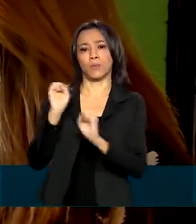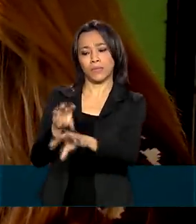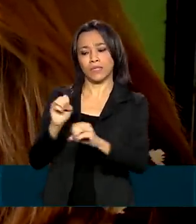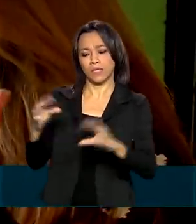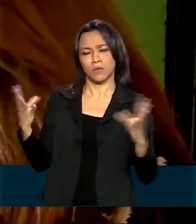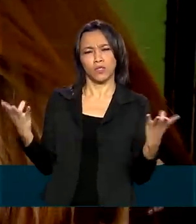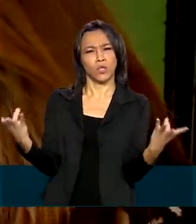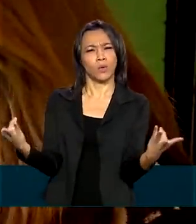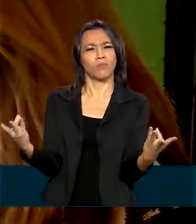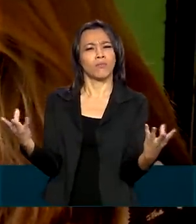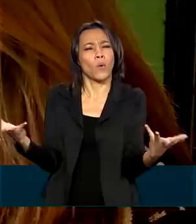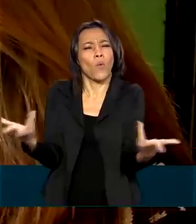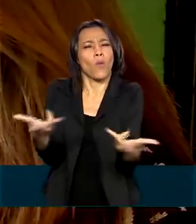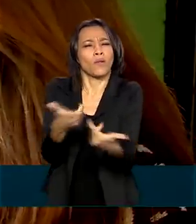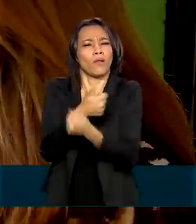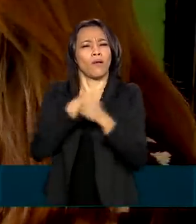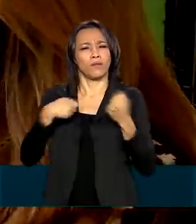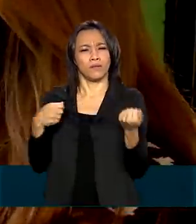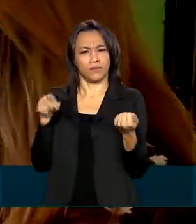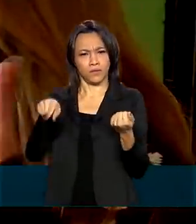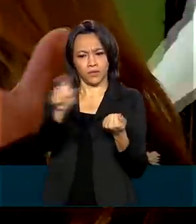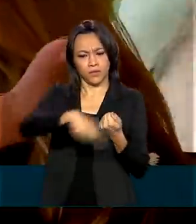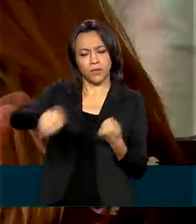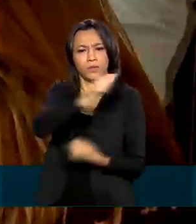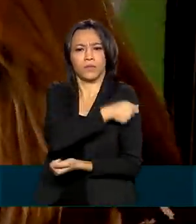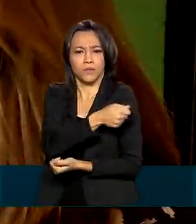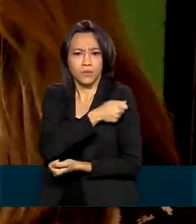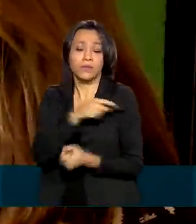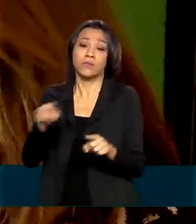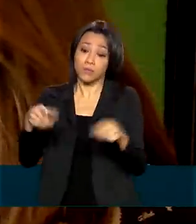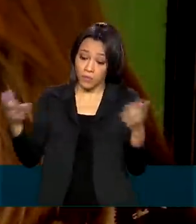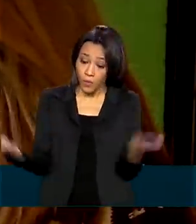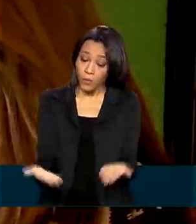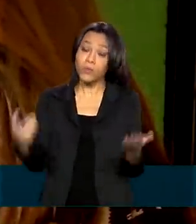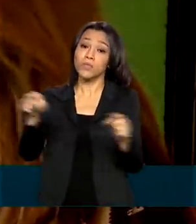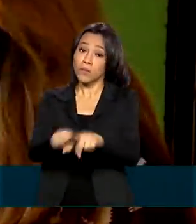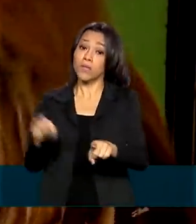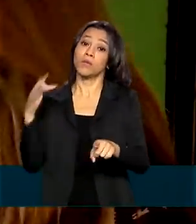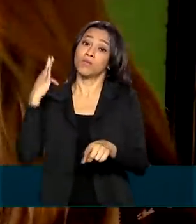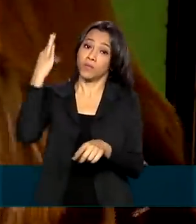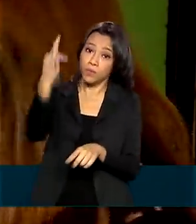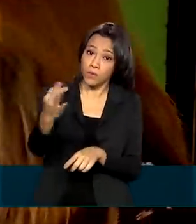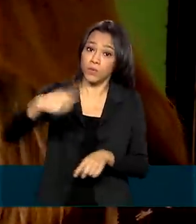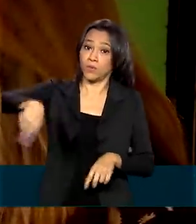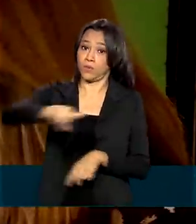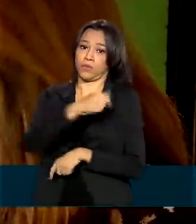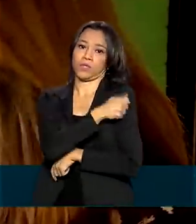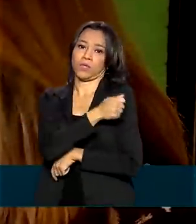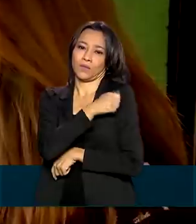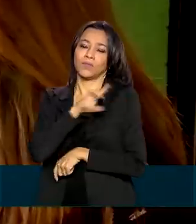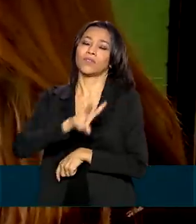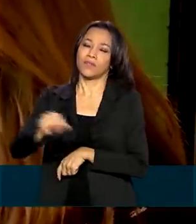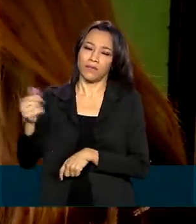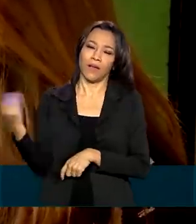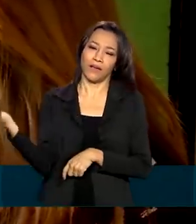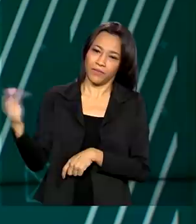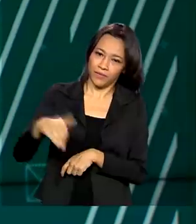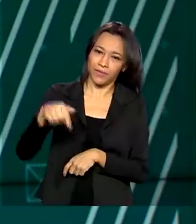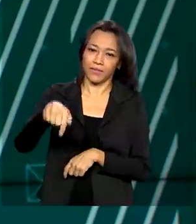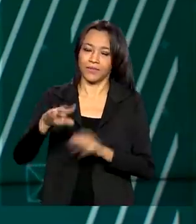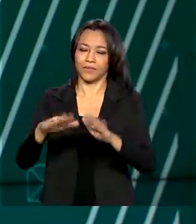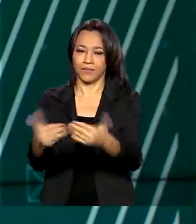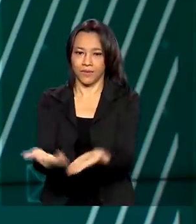excelência para os nossos alunos de agora e para os alunos do futuro que em breve estarão aqui na escola.